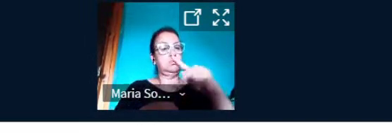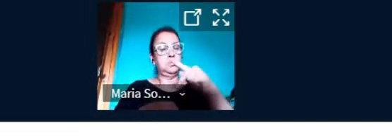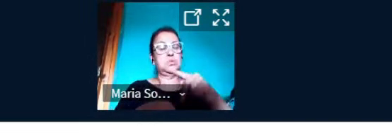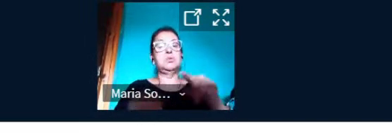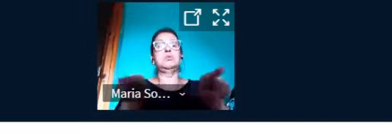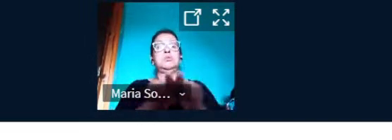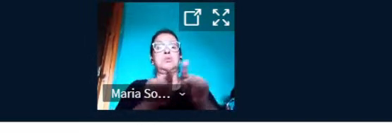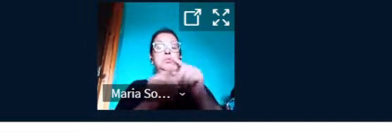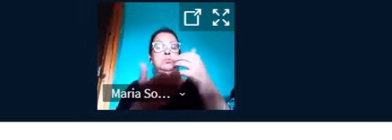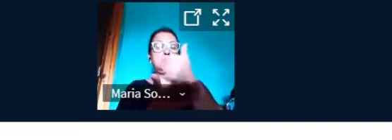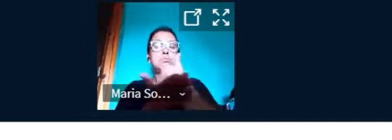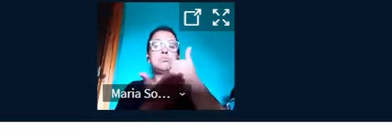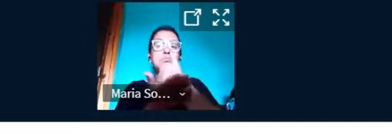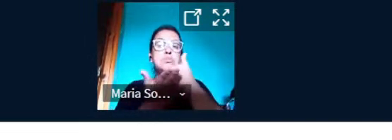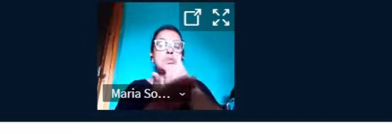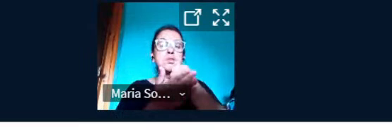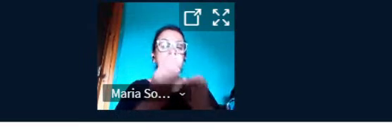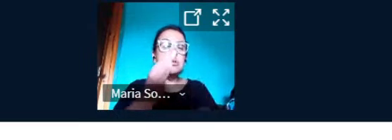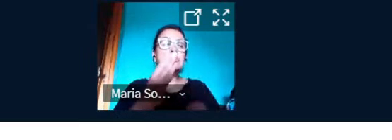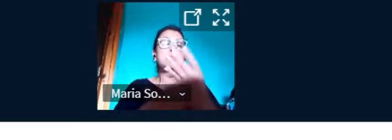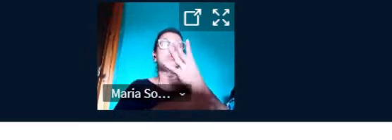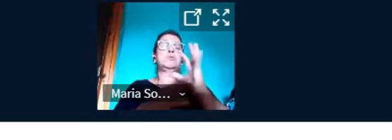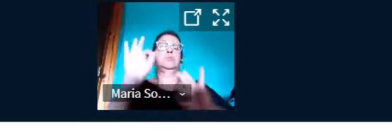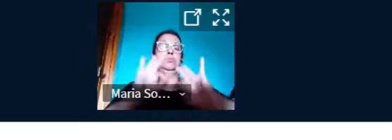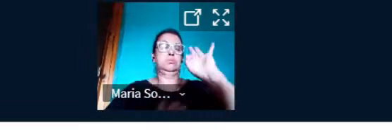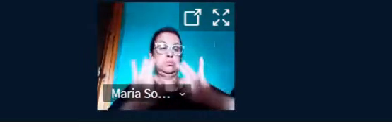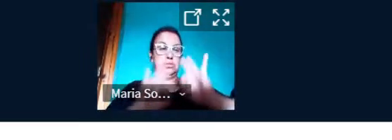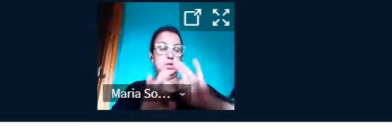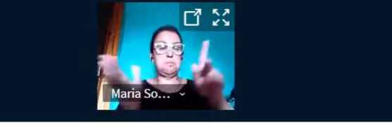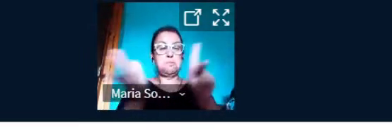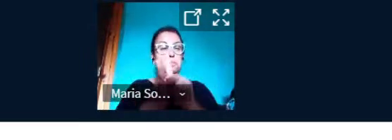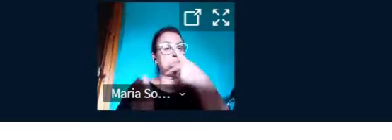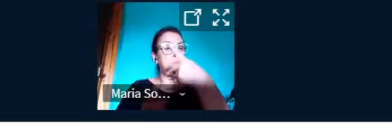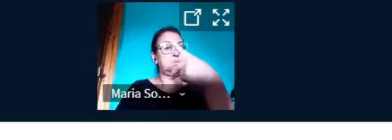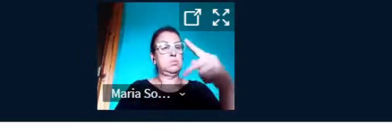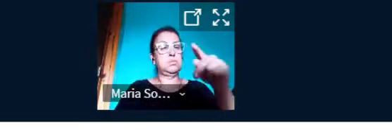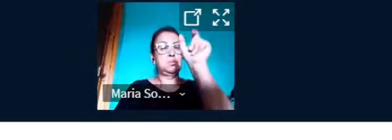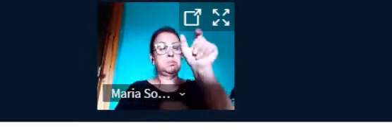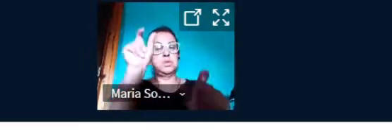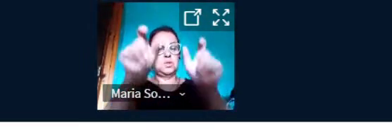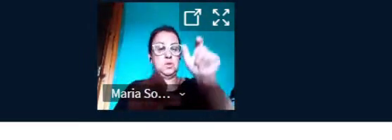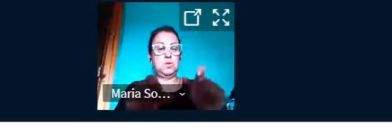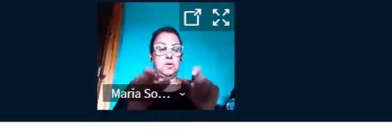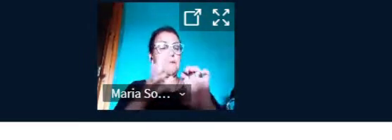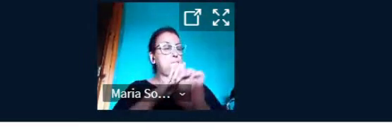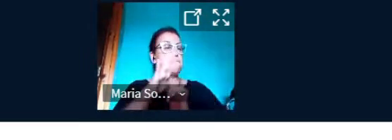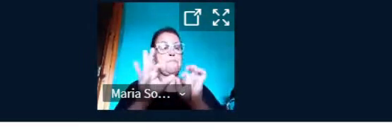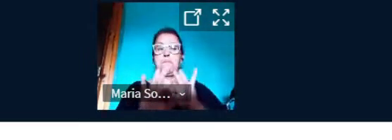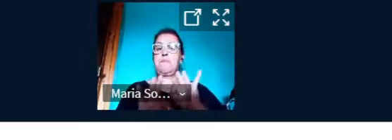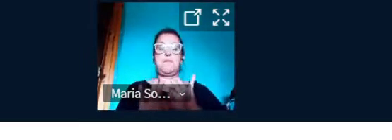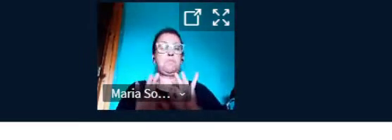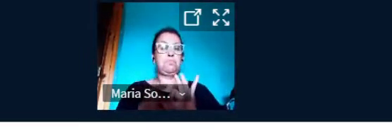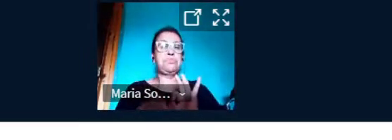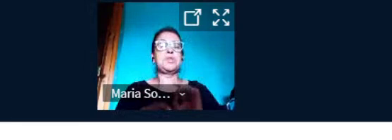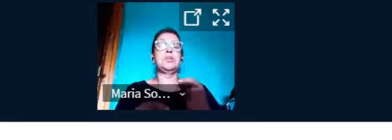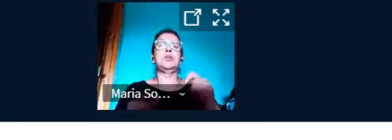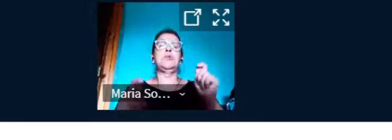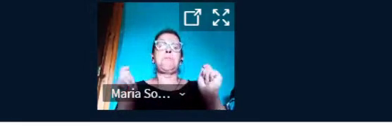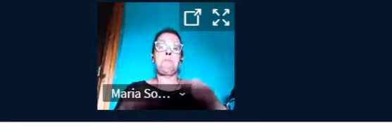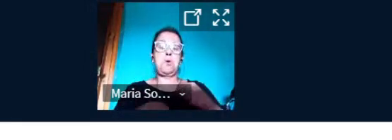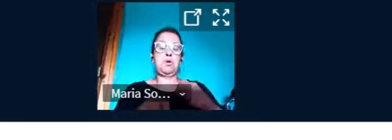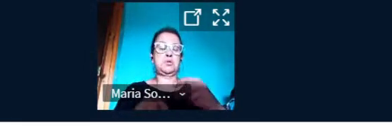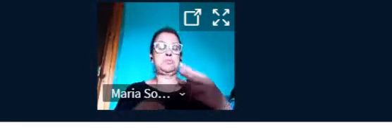das próprias pessoas e não das empresas, tendo os seguintes pilares, a criatividade, a sustentabilidade, a colaboração, a